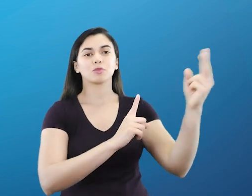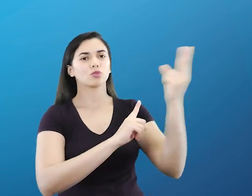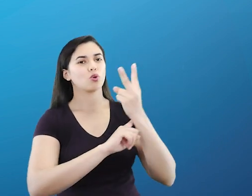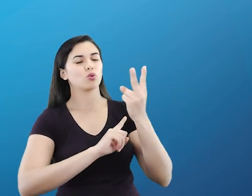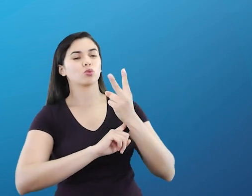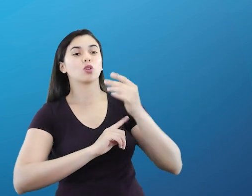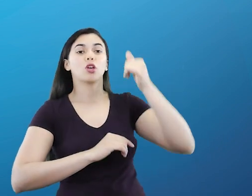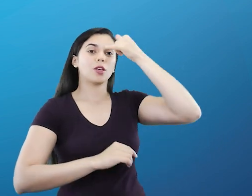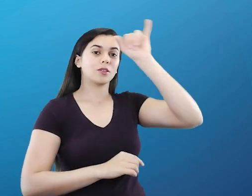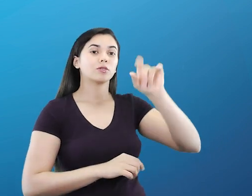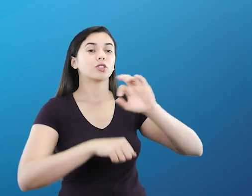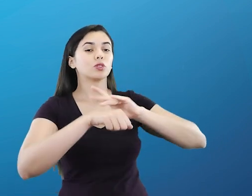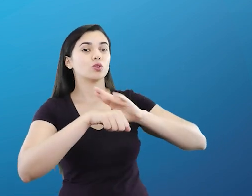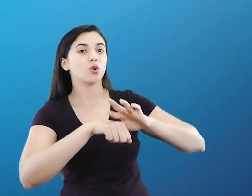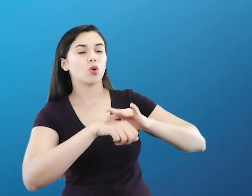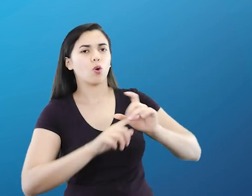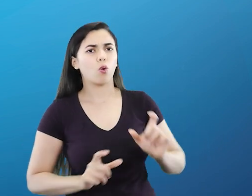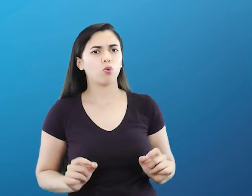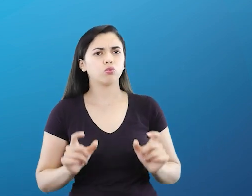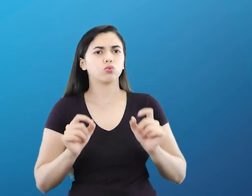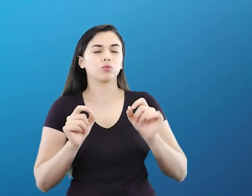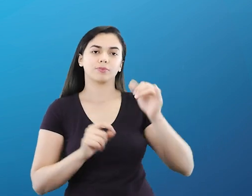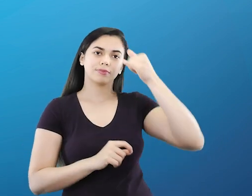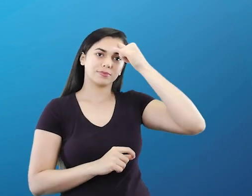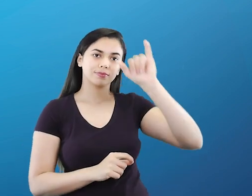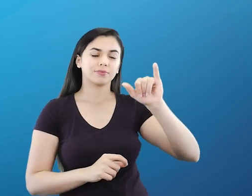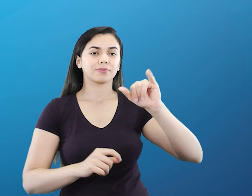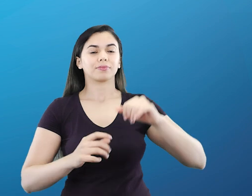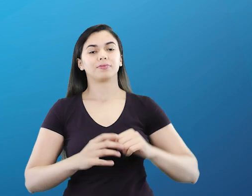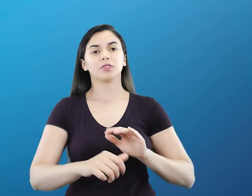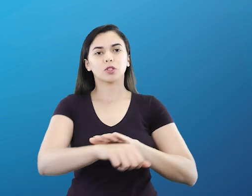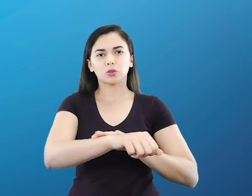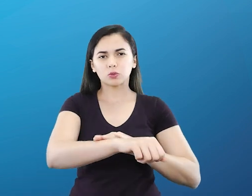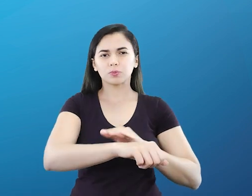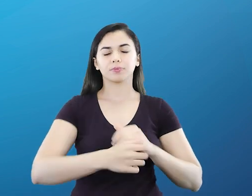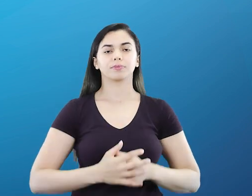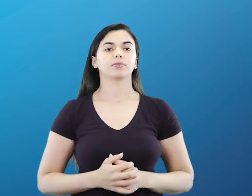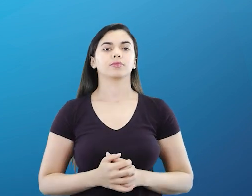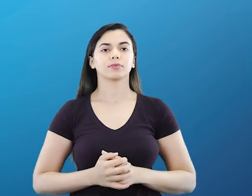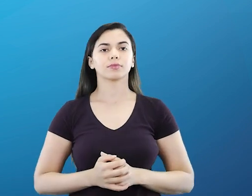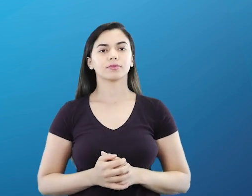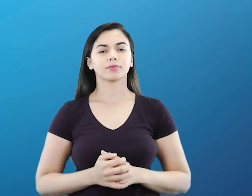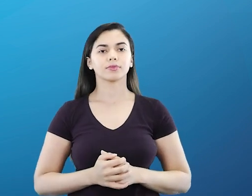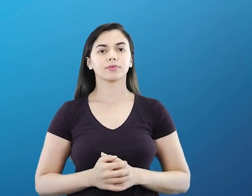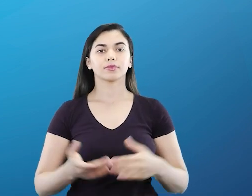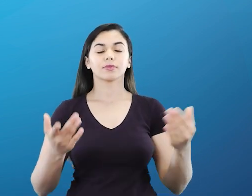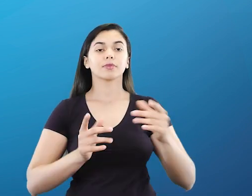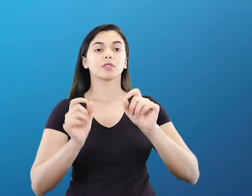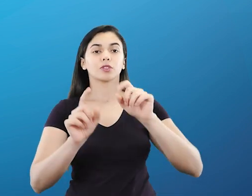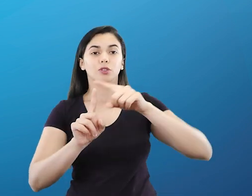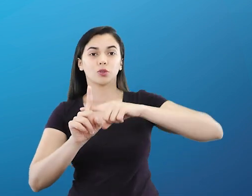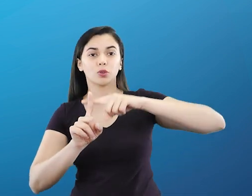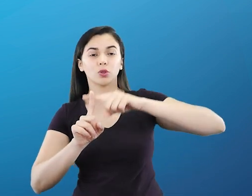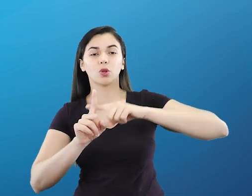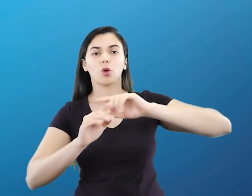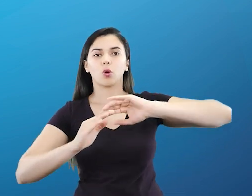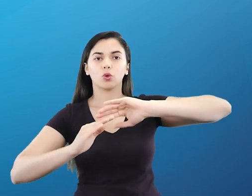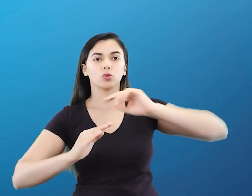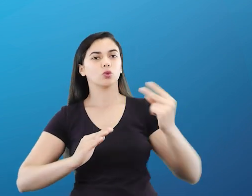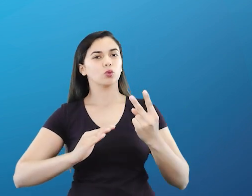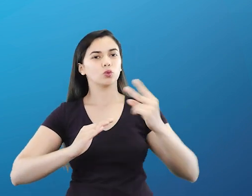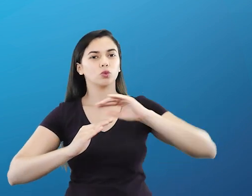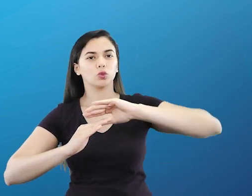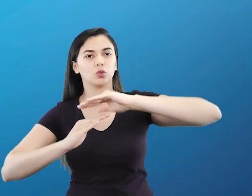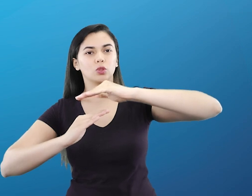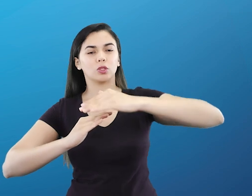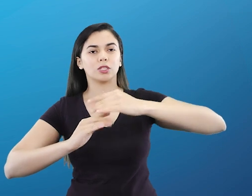também contra doenças, principalmente doenças cancerígenas relacionadas à nossa pele. As temperaturas aqui na estratosfera